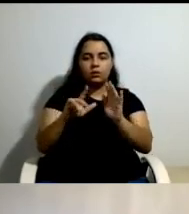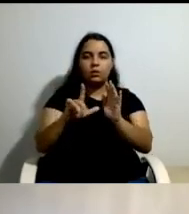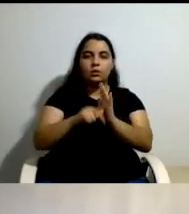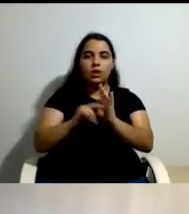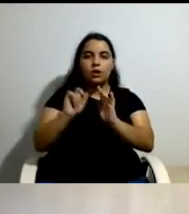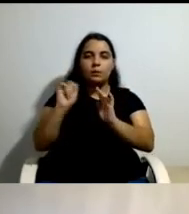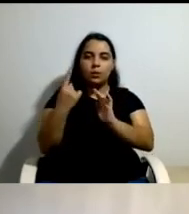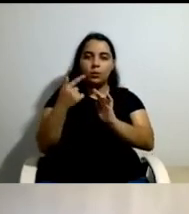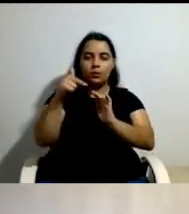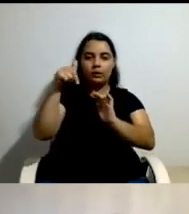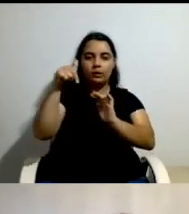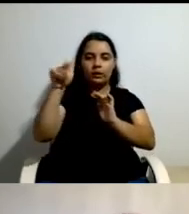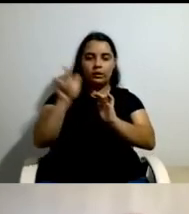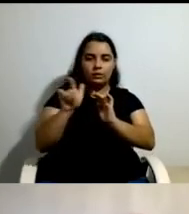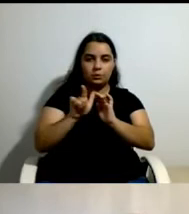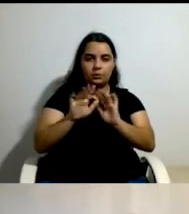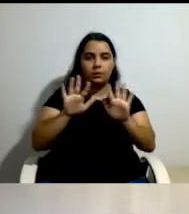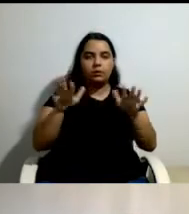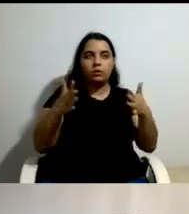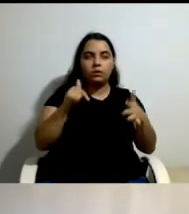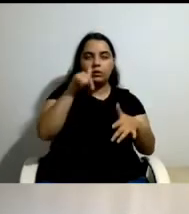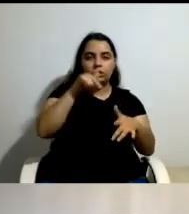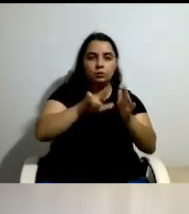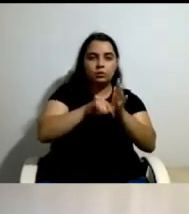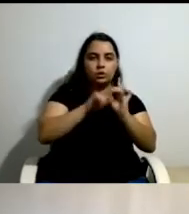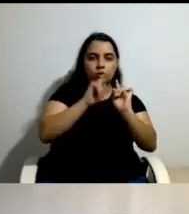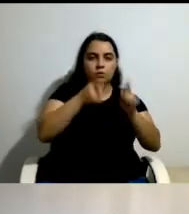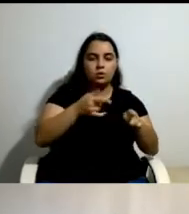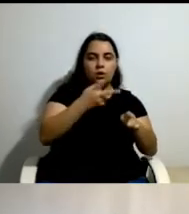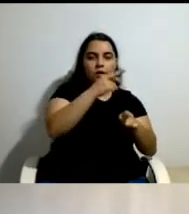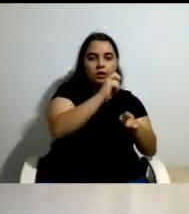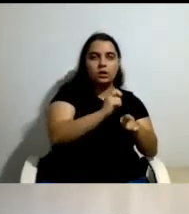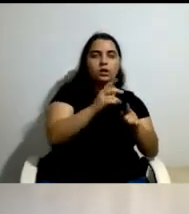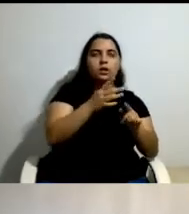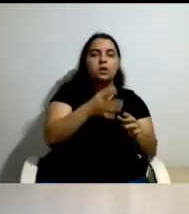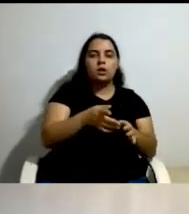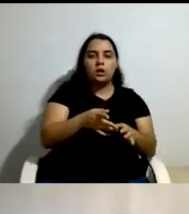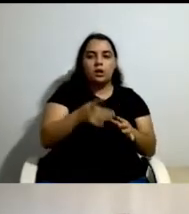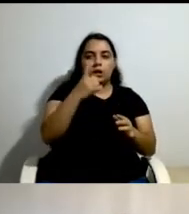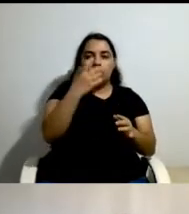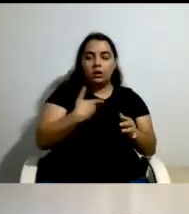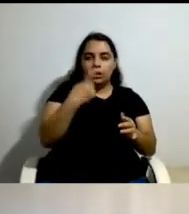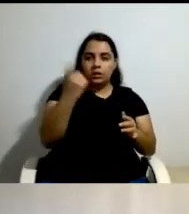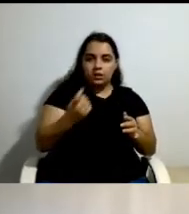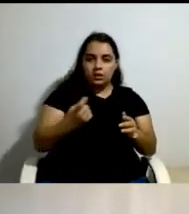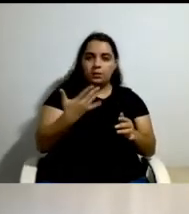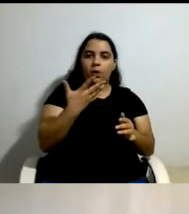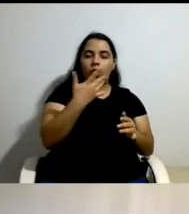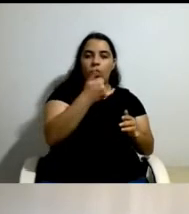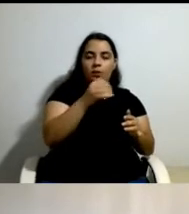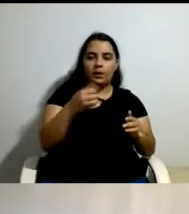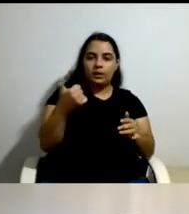teve início a 3 de dezembro de 2015, foi desenhado